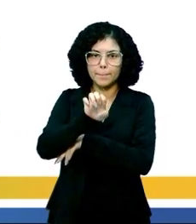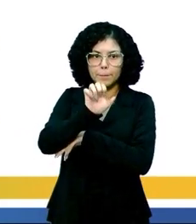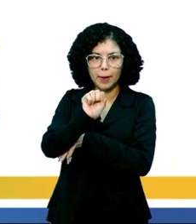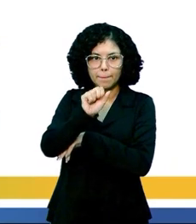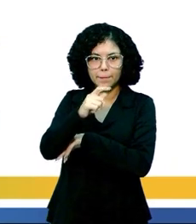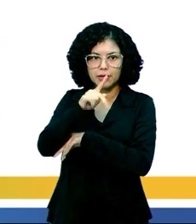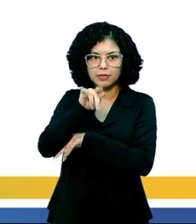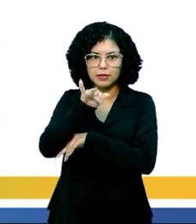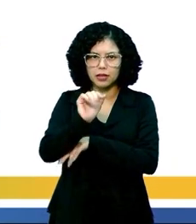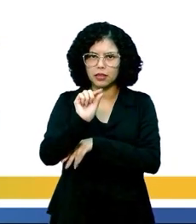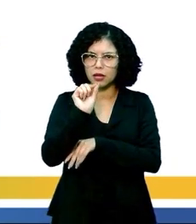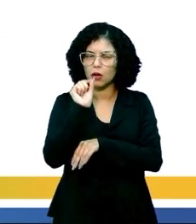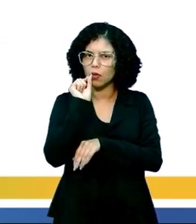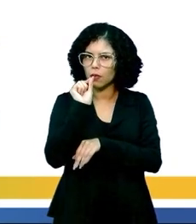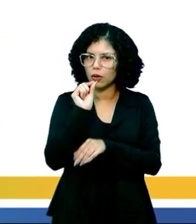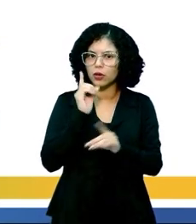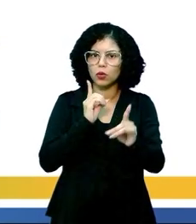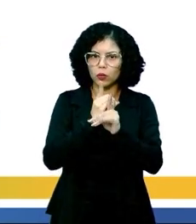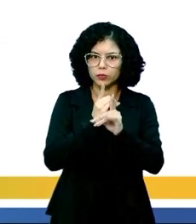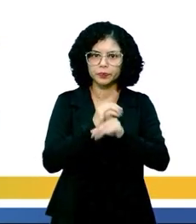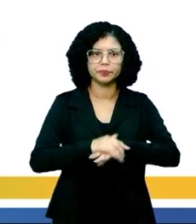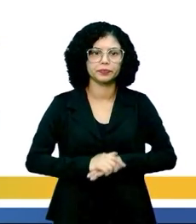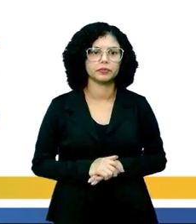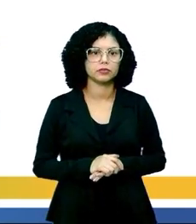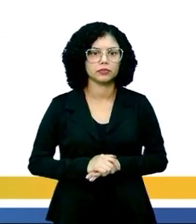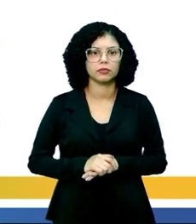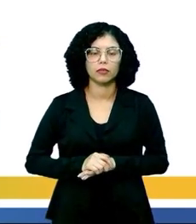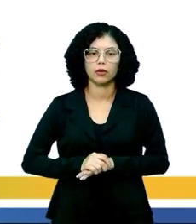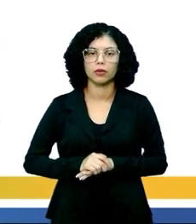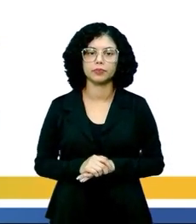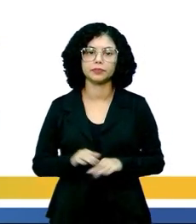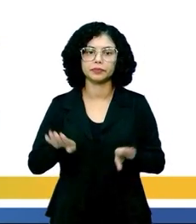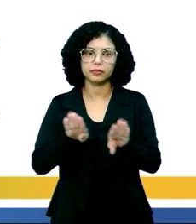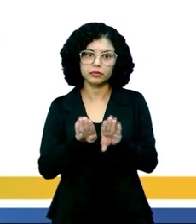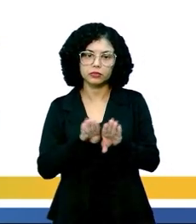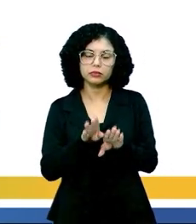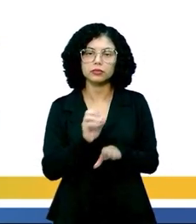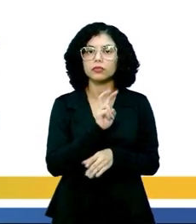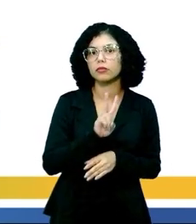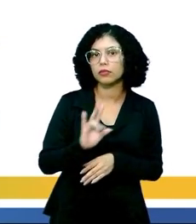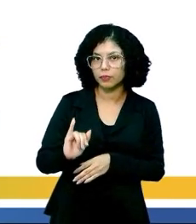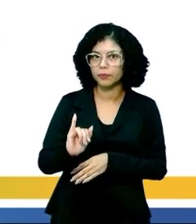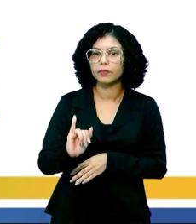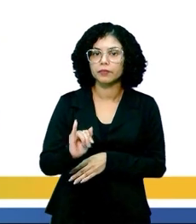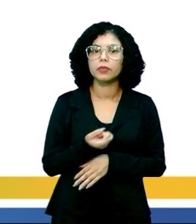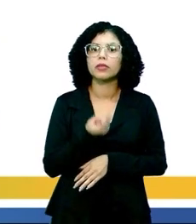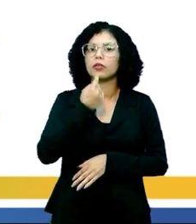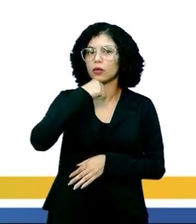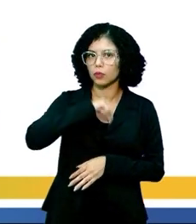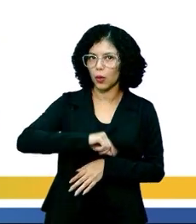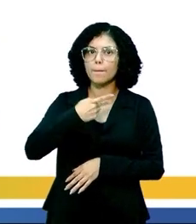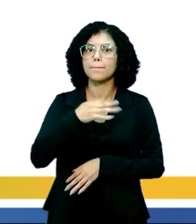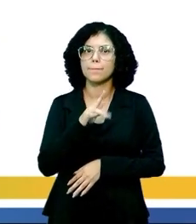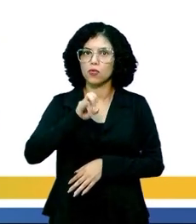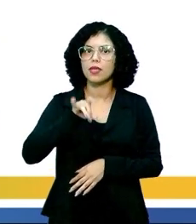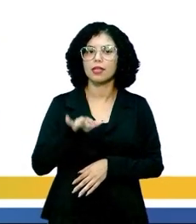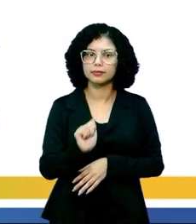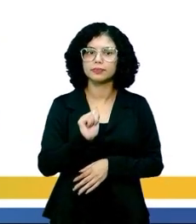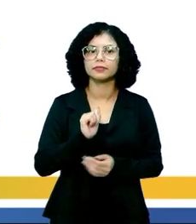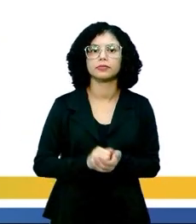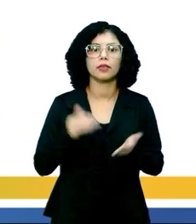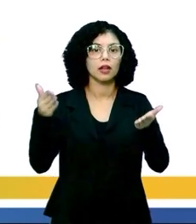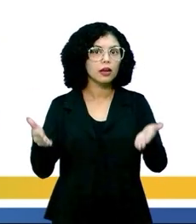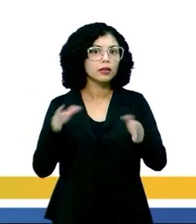né, que é uma enzima aí que se encontra, que é a digestão, que vai fazer a digestão de proteínas. Pessoal,